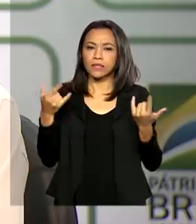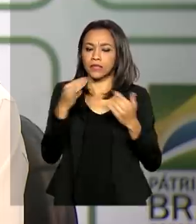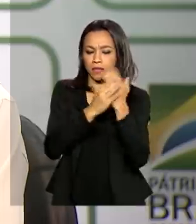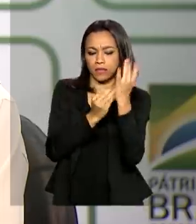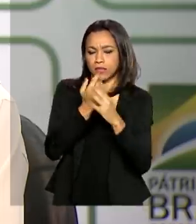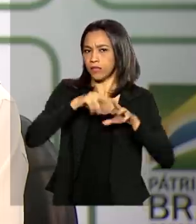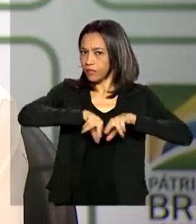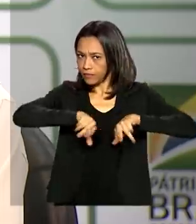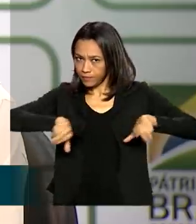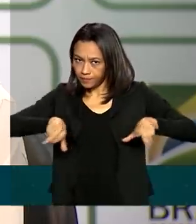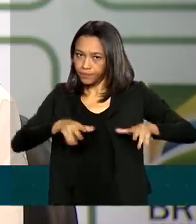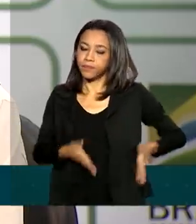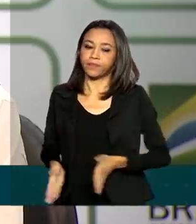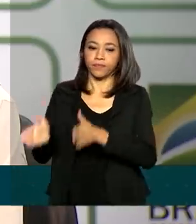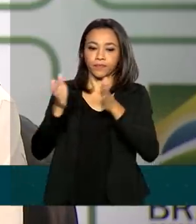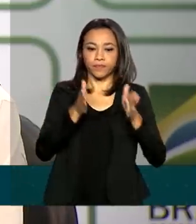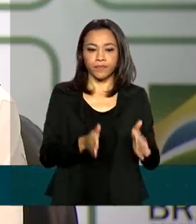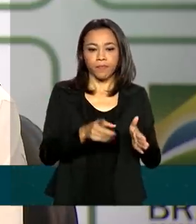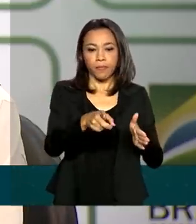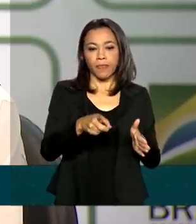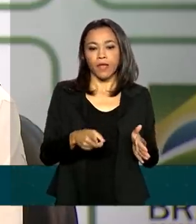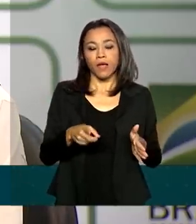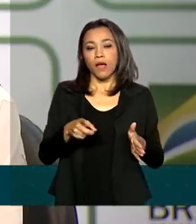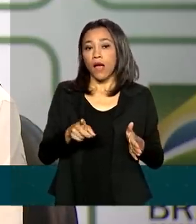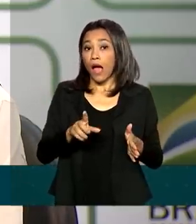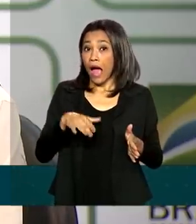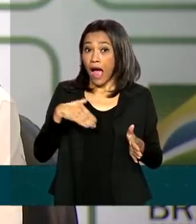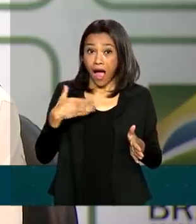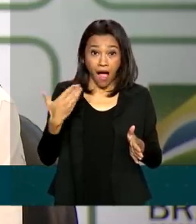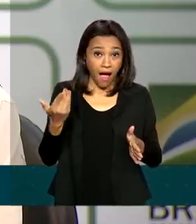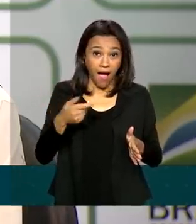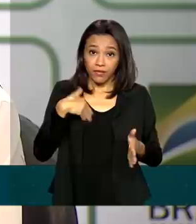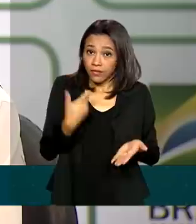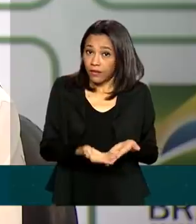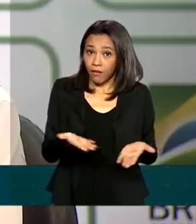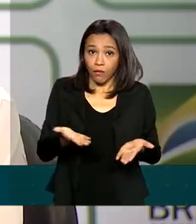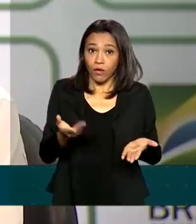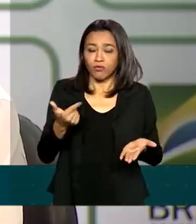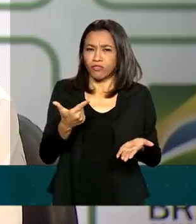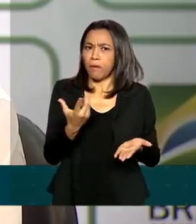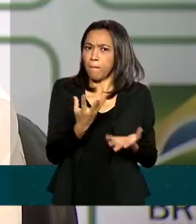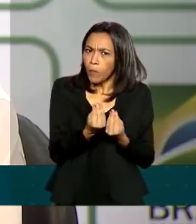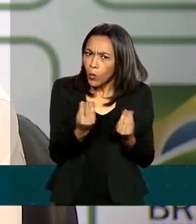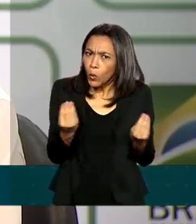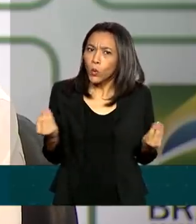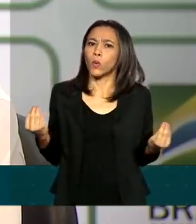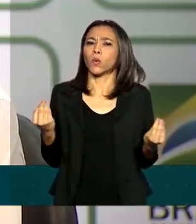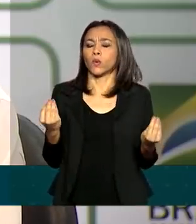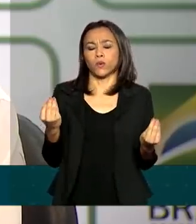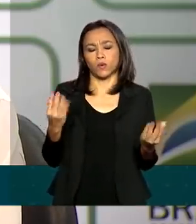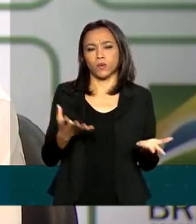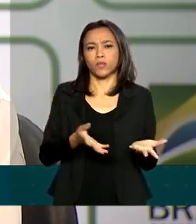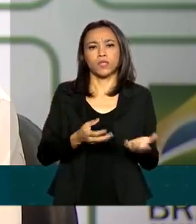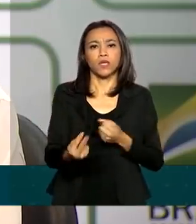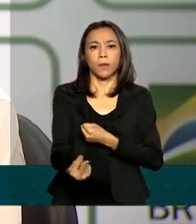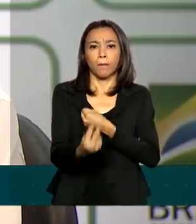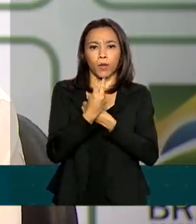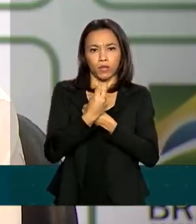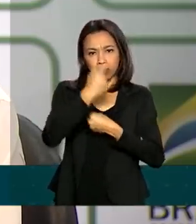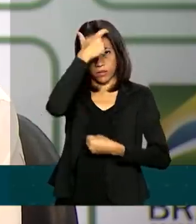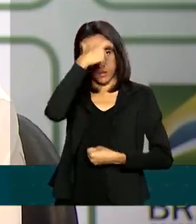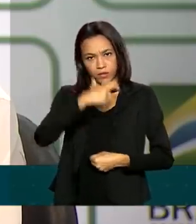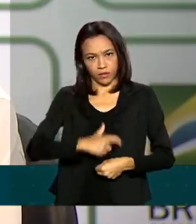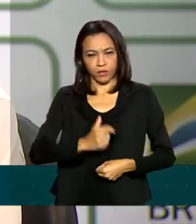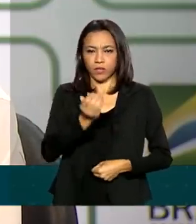Enquanto não tivermos regularização de estoque de EPI, enquanto não tivermos uma previsibilidade